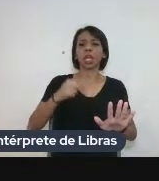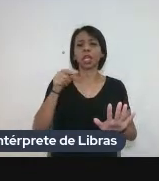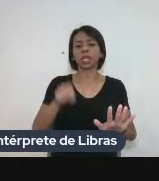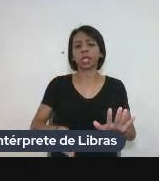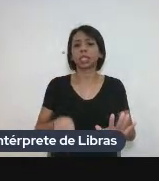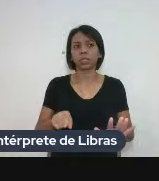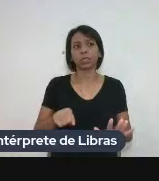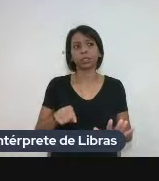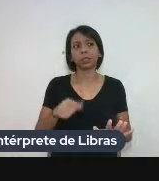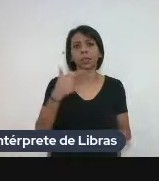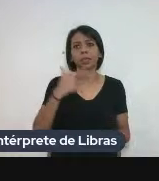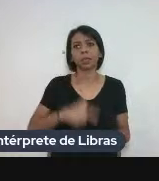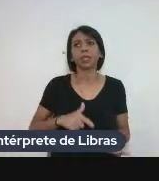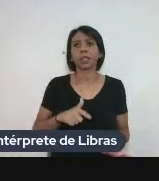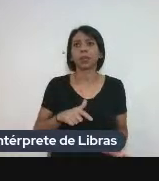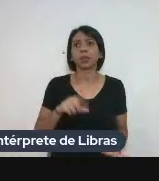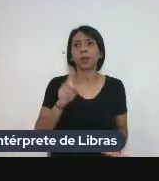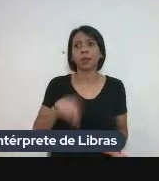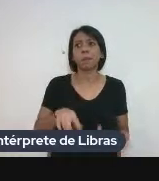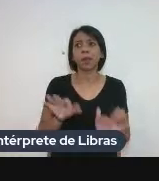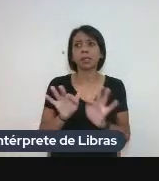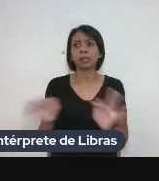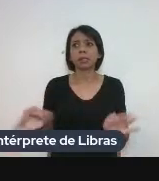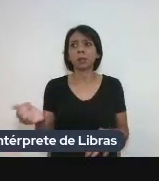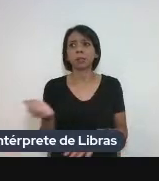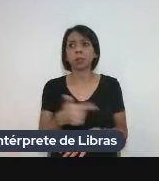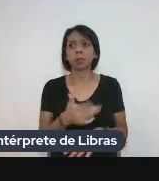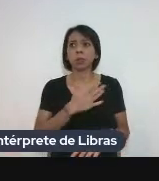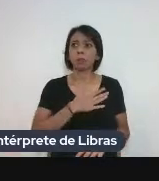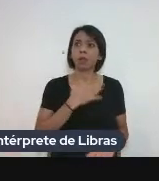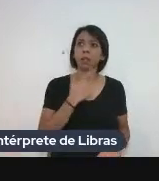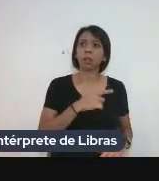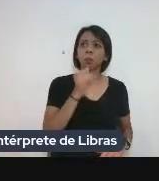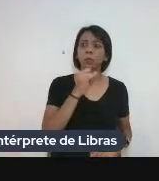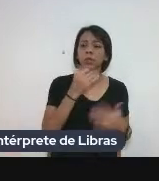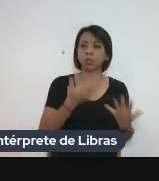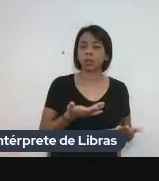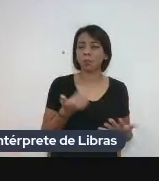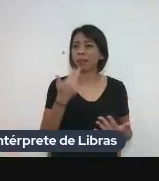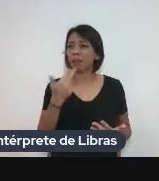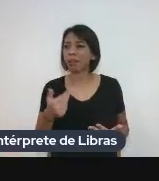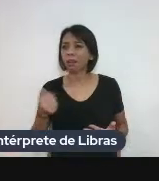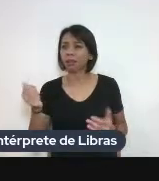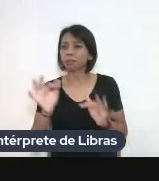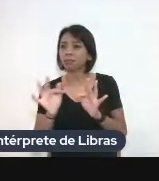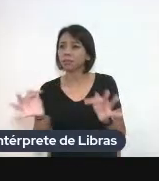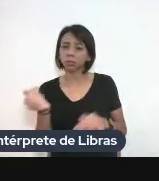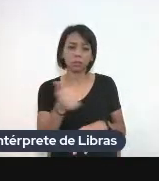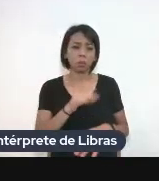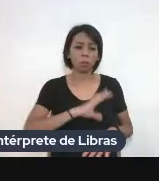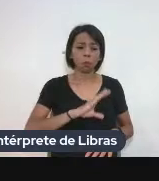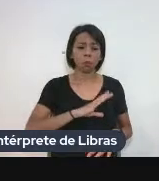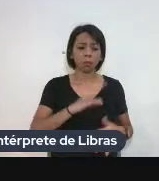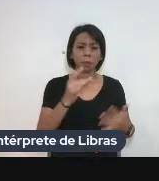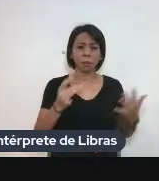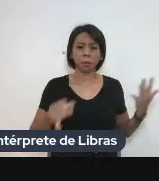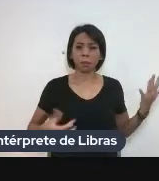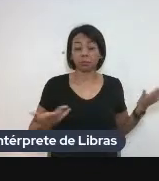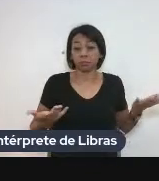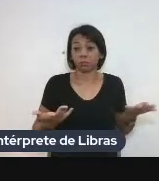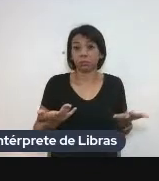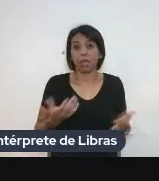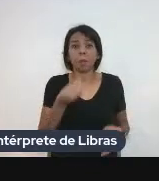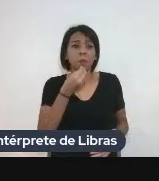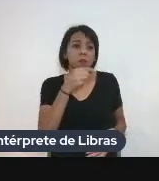é mais simples do que a minha língua, por exemplo, né? A língua inglesa. Você fala, nossa, eu tenho tanto que no português tivesse isso, mas não tem.